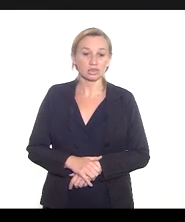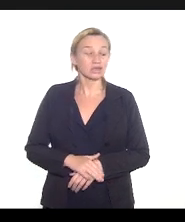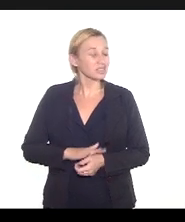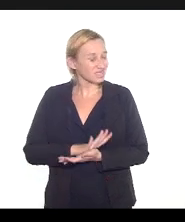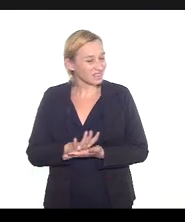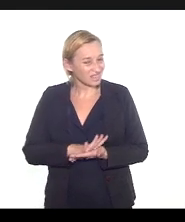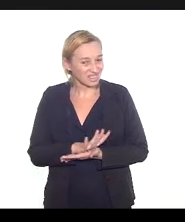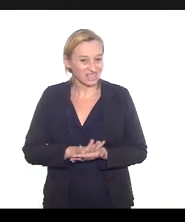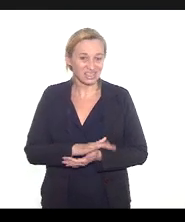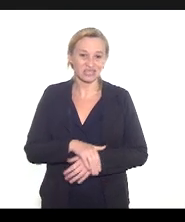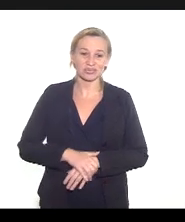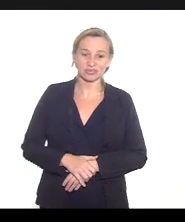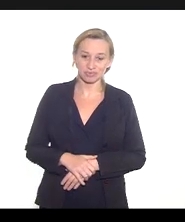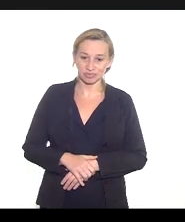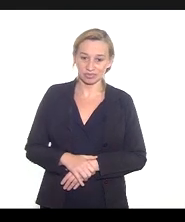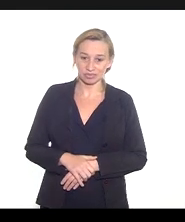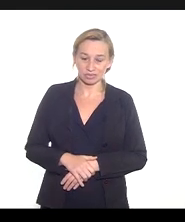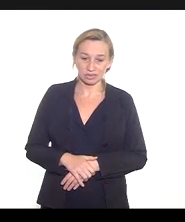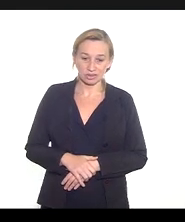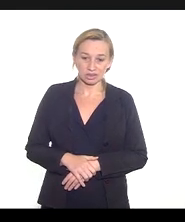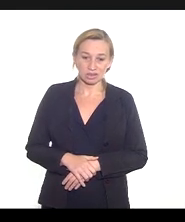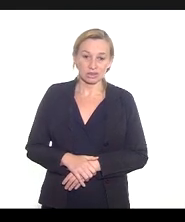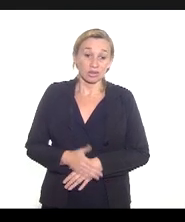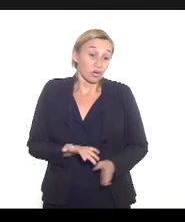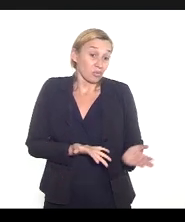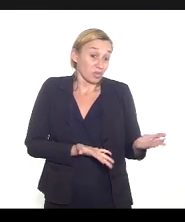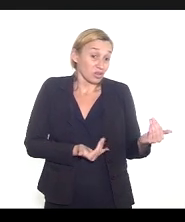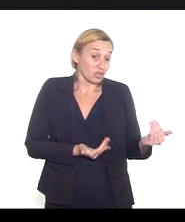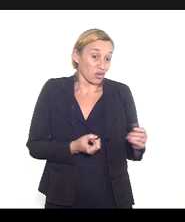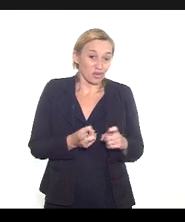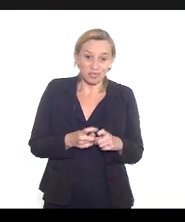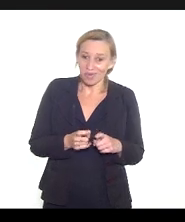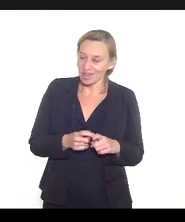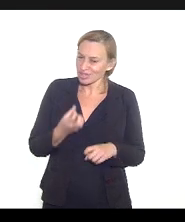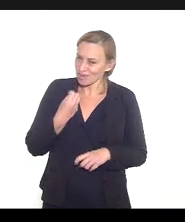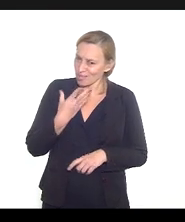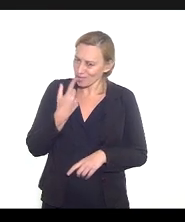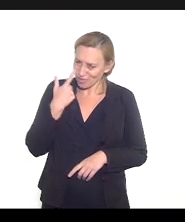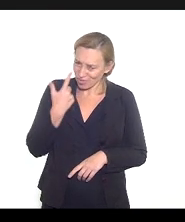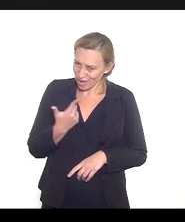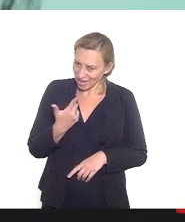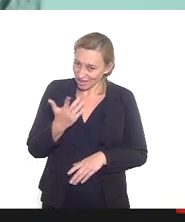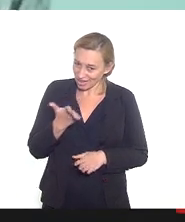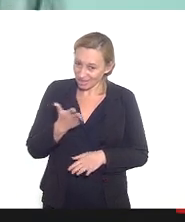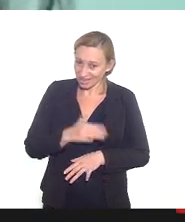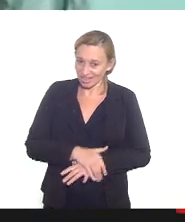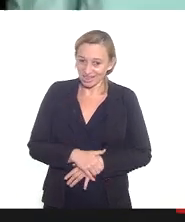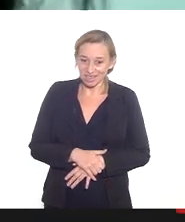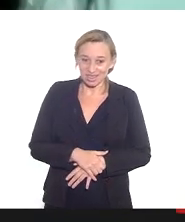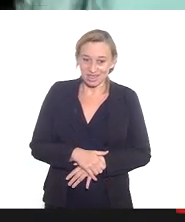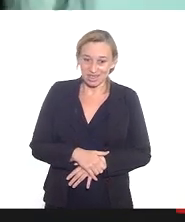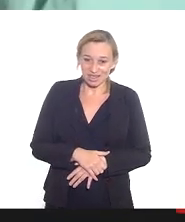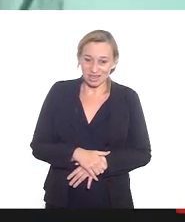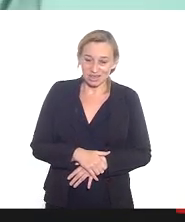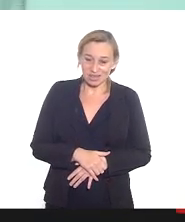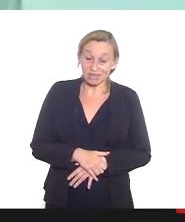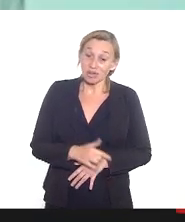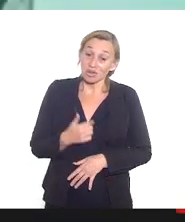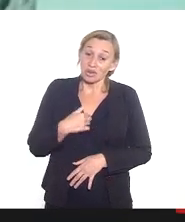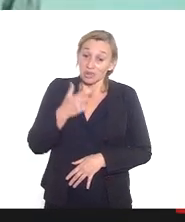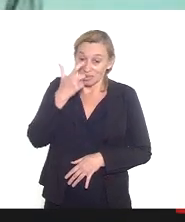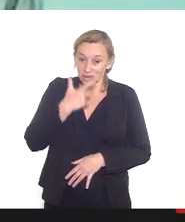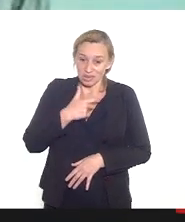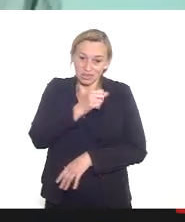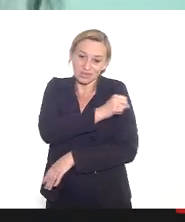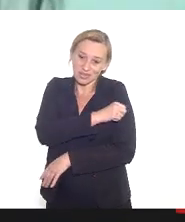nada uma jovem médica é bom vê-la já na verdade eu sou